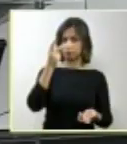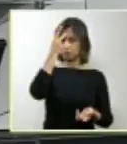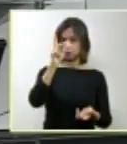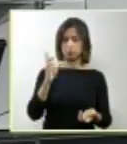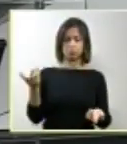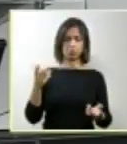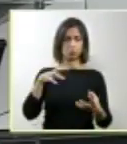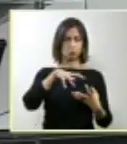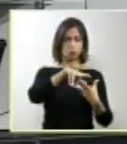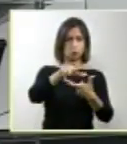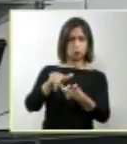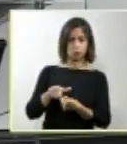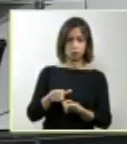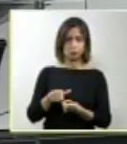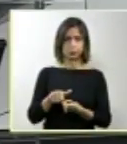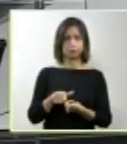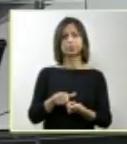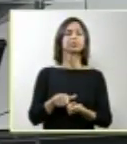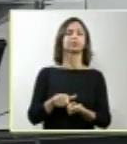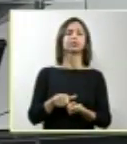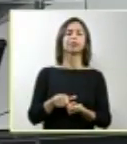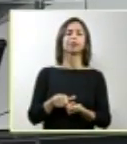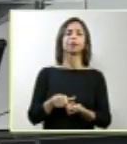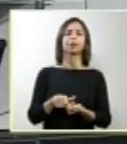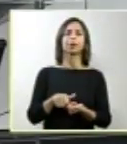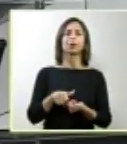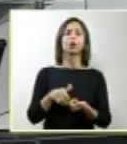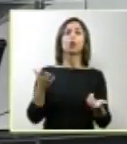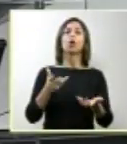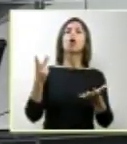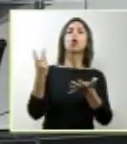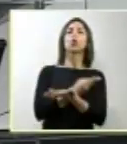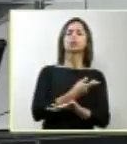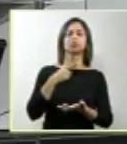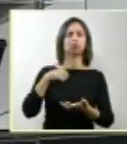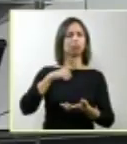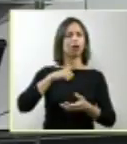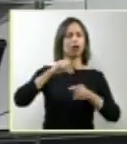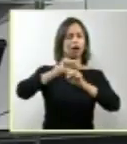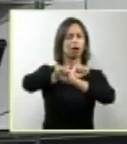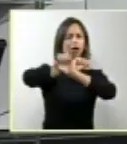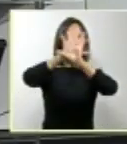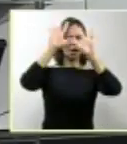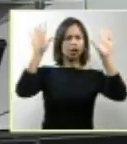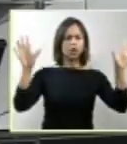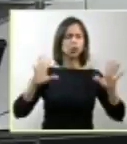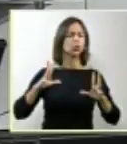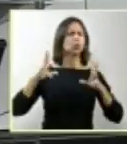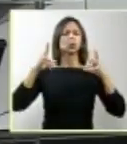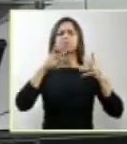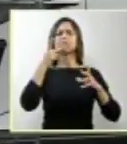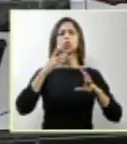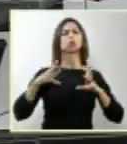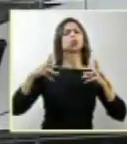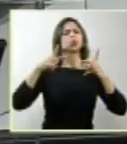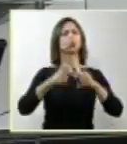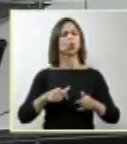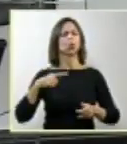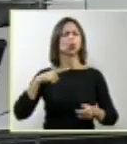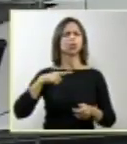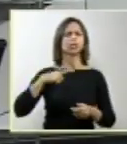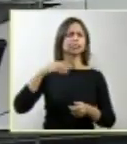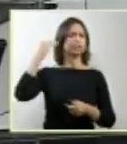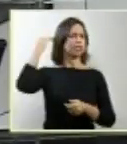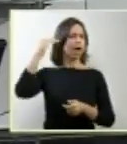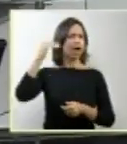uma referência que veio derrubar de maneira assim, claríssima, a tese de que todo anencefalo subsiste horas,